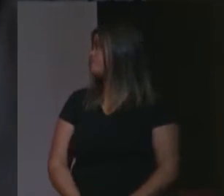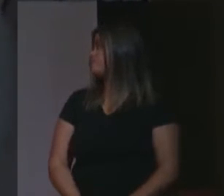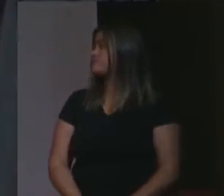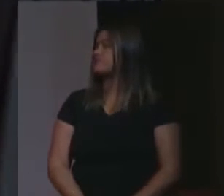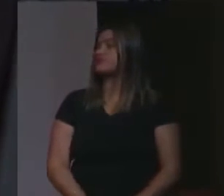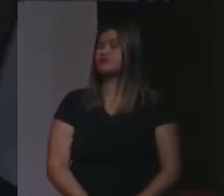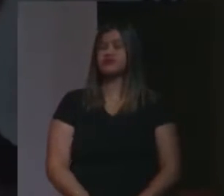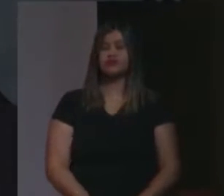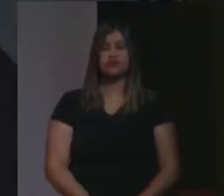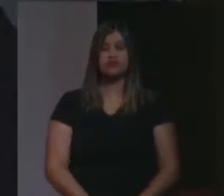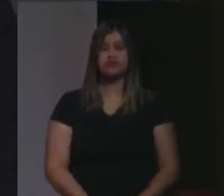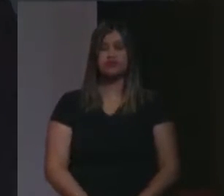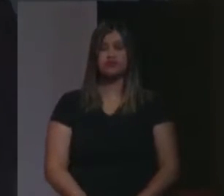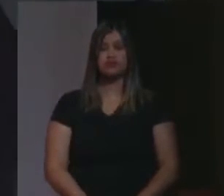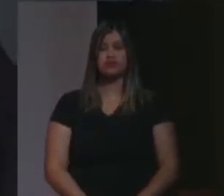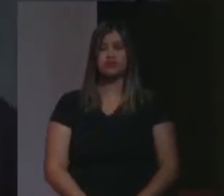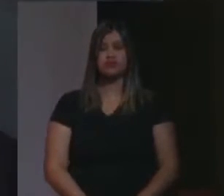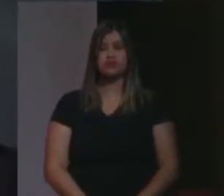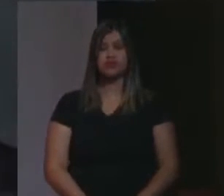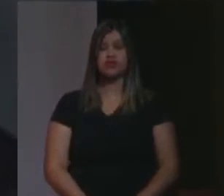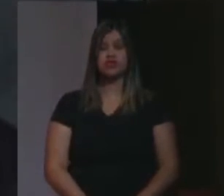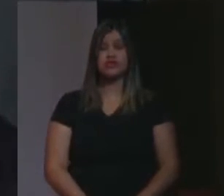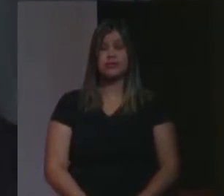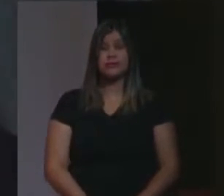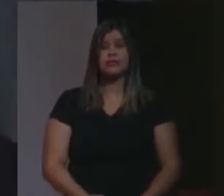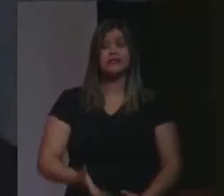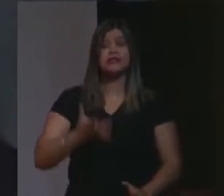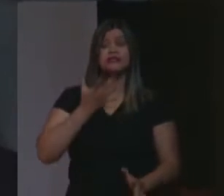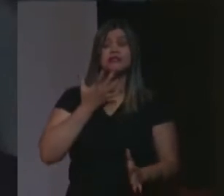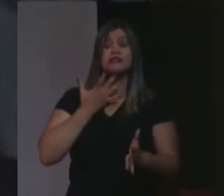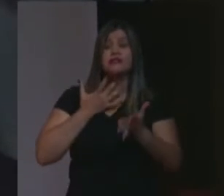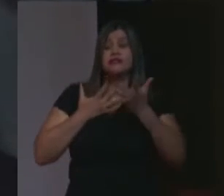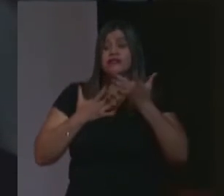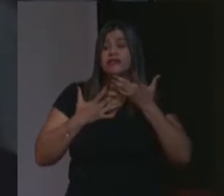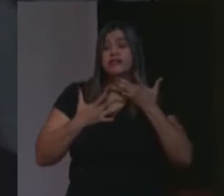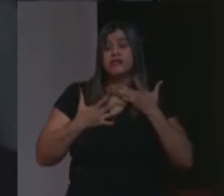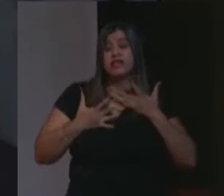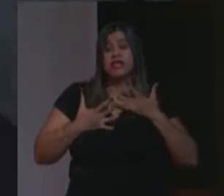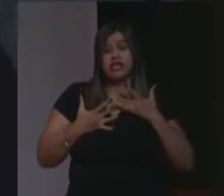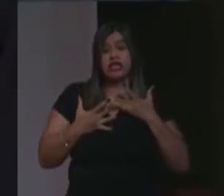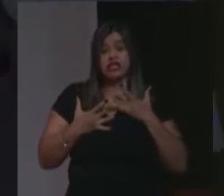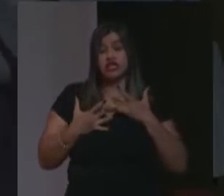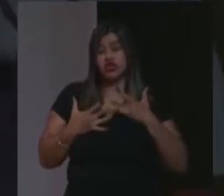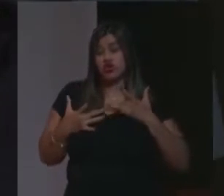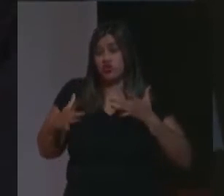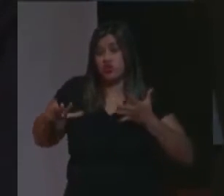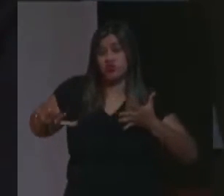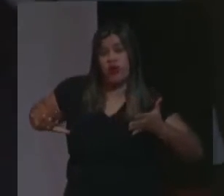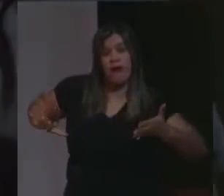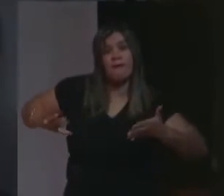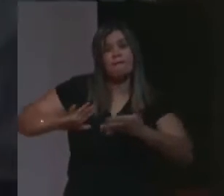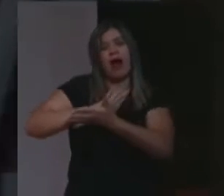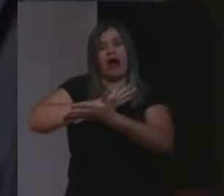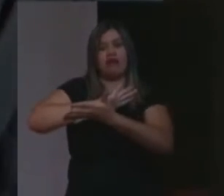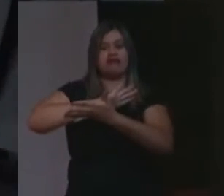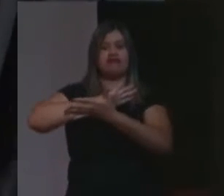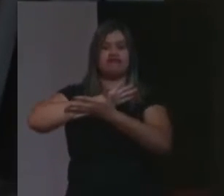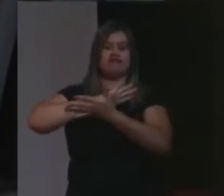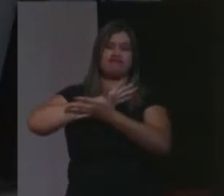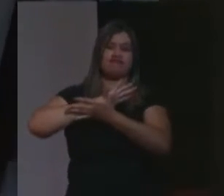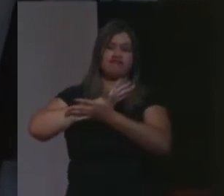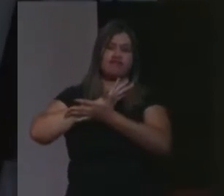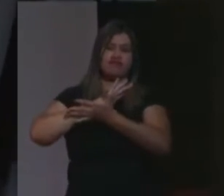Quem, com a intenção de destruir, então é claro que destruiu